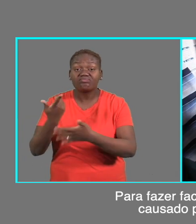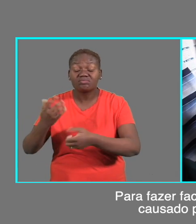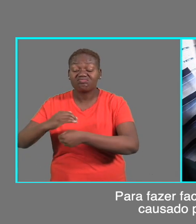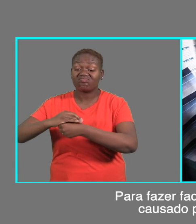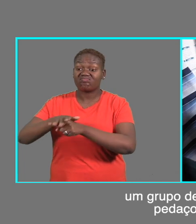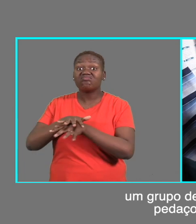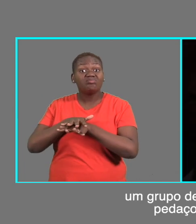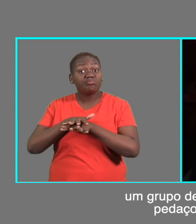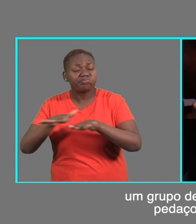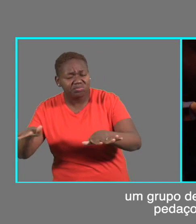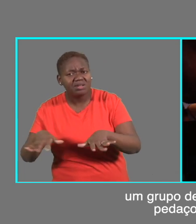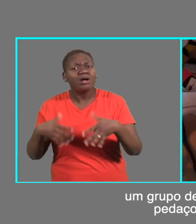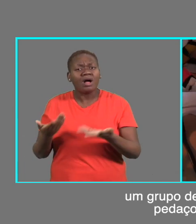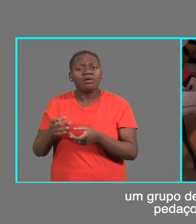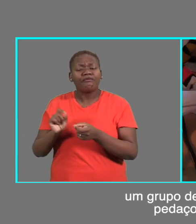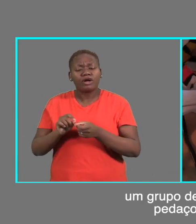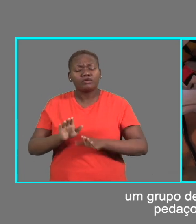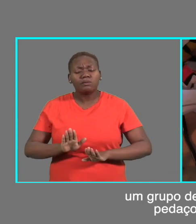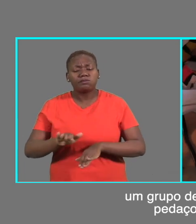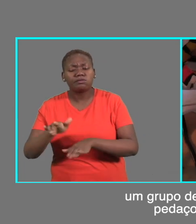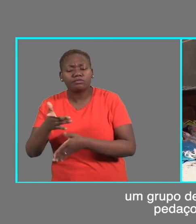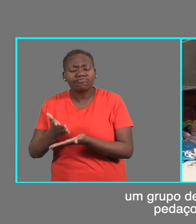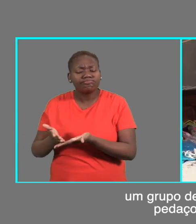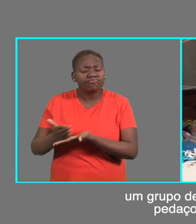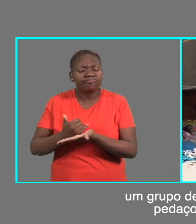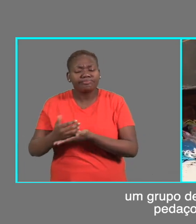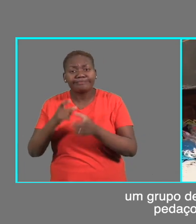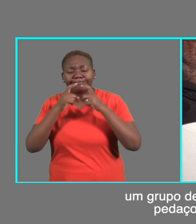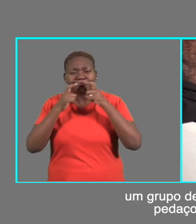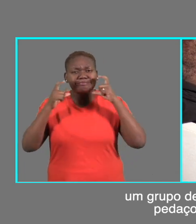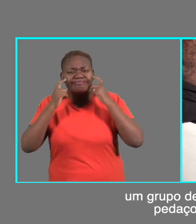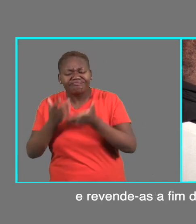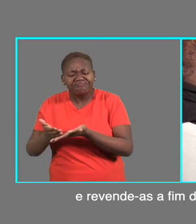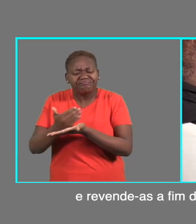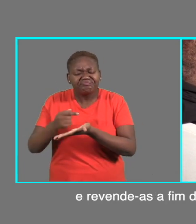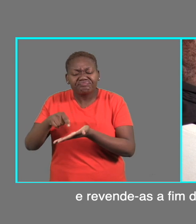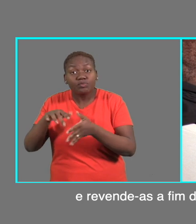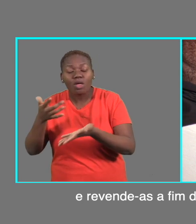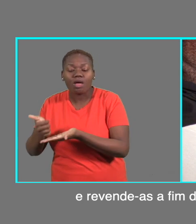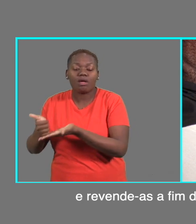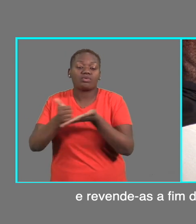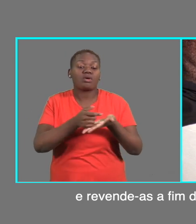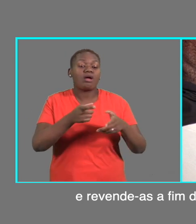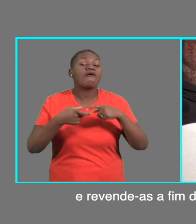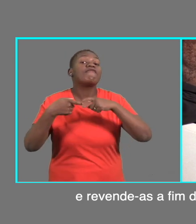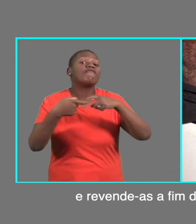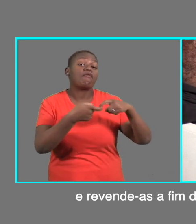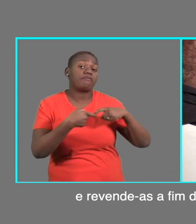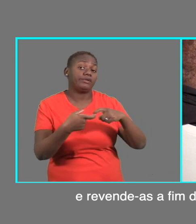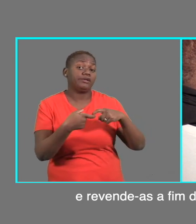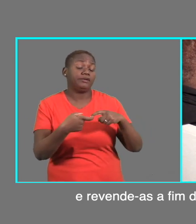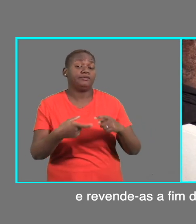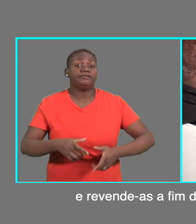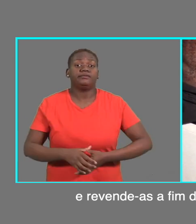-19, um grupo de mulheres surdas transformam pedaços de pano em máscaras e revende-as a fim de ganhar sustento